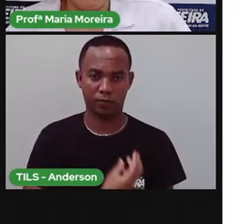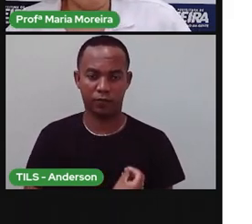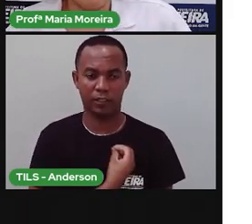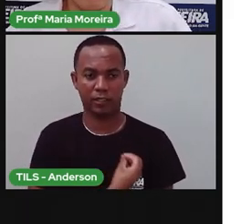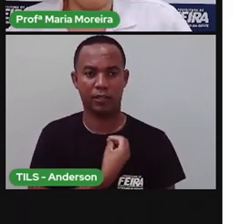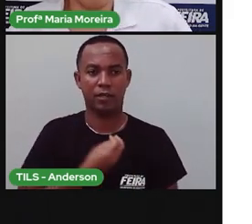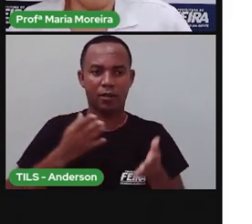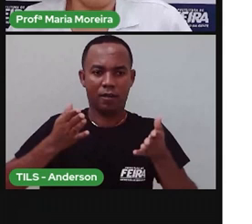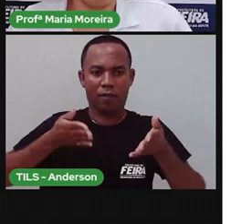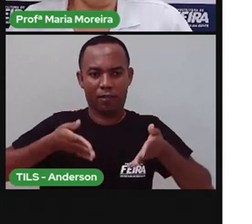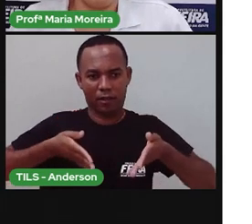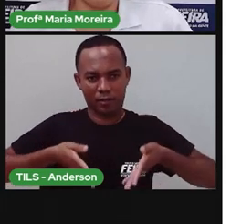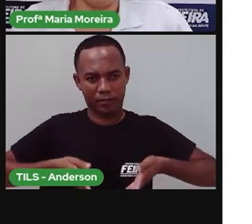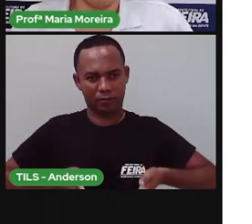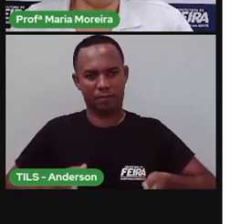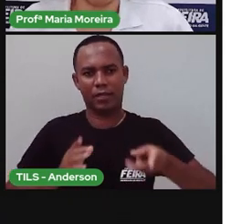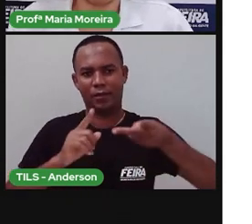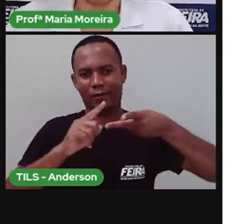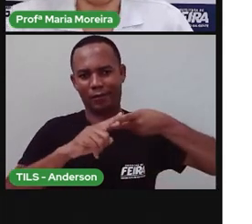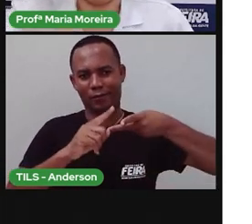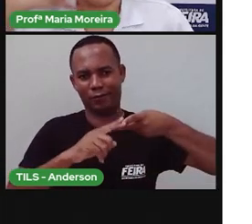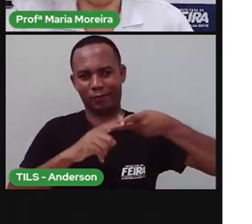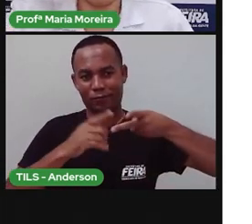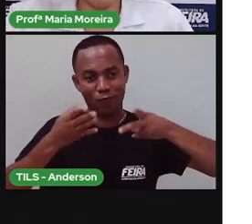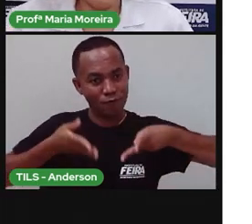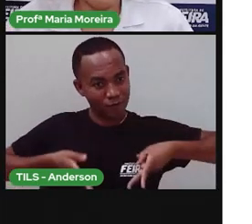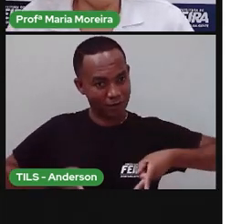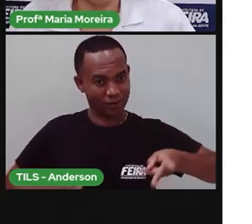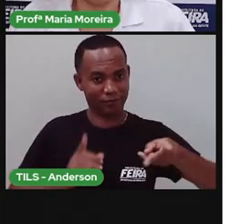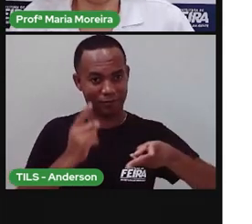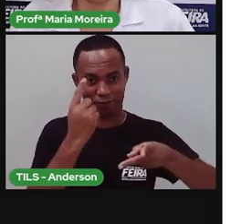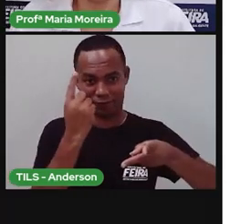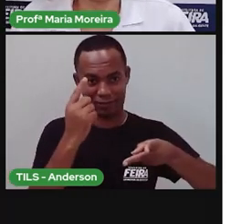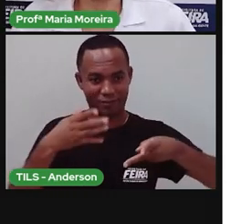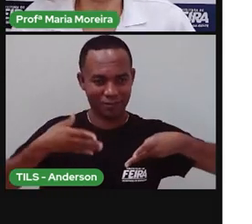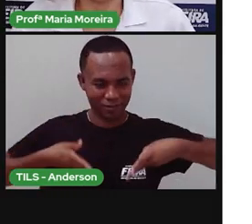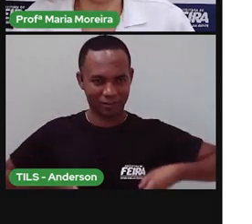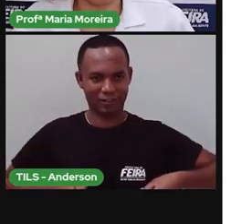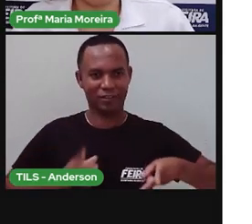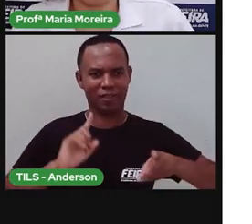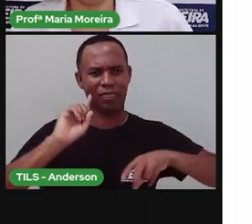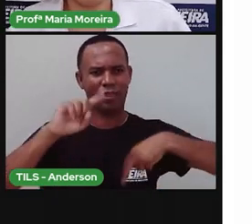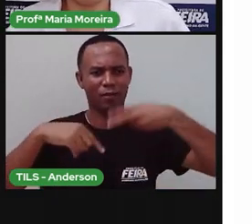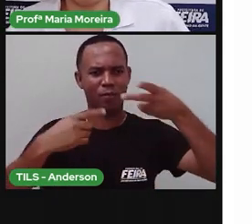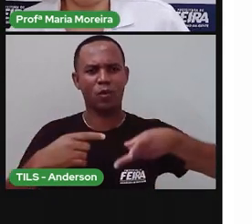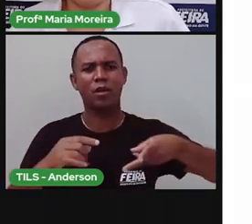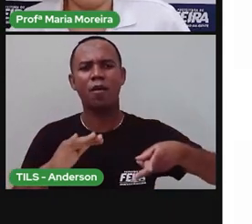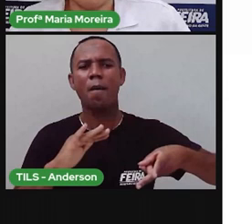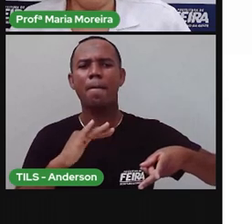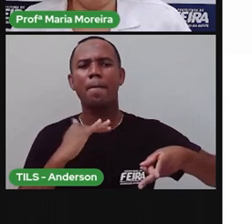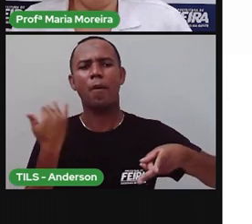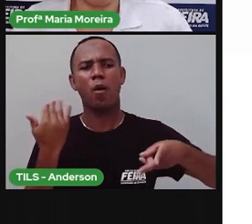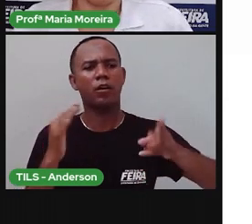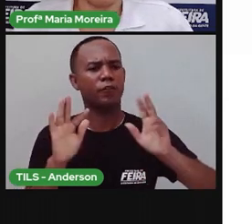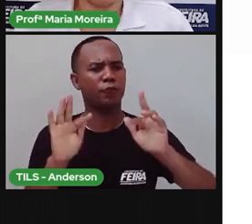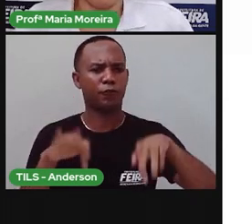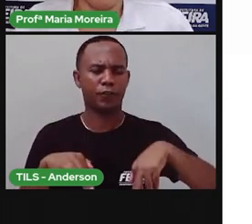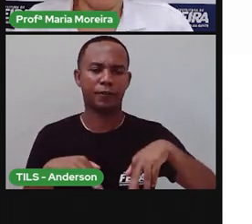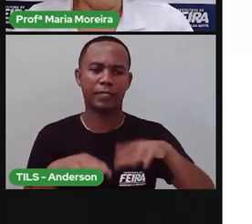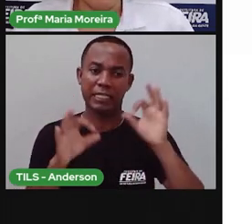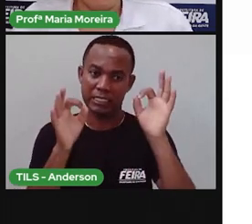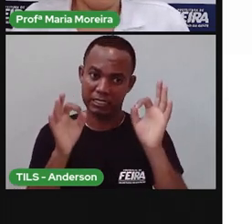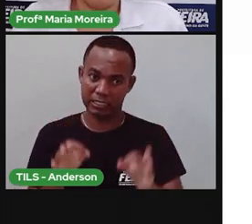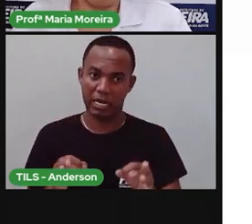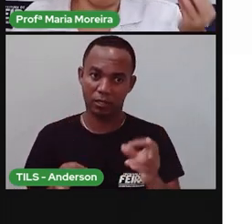nascimento, que é quando ela começa, então, quando você nasce, né? E a morte, que é quando ela se encerra. Então, uma coisa que é